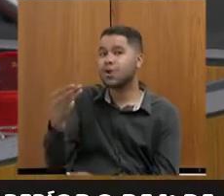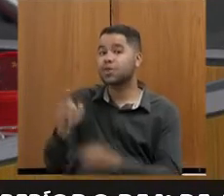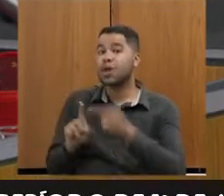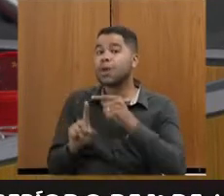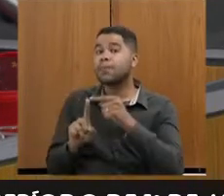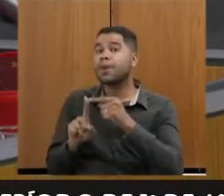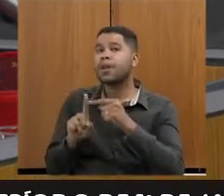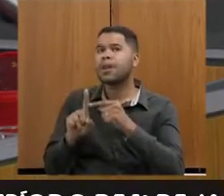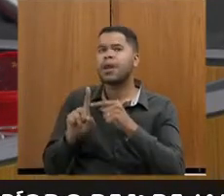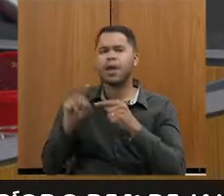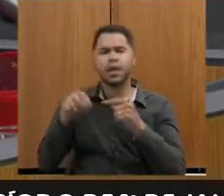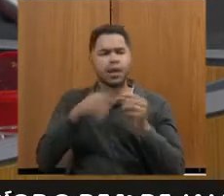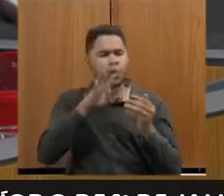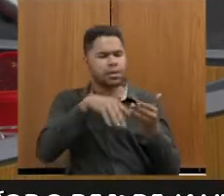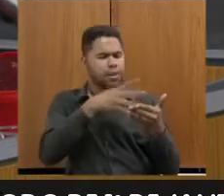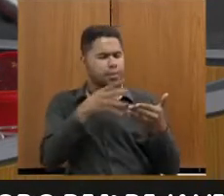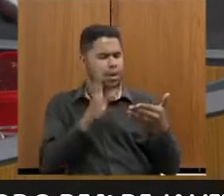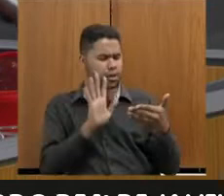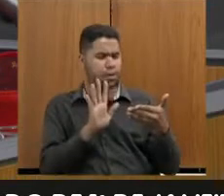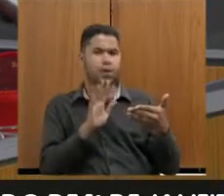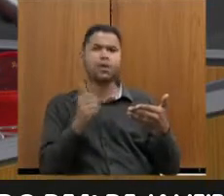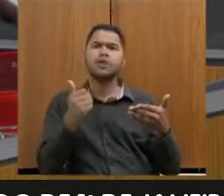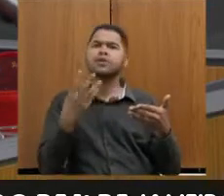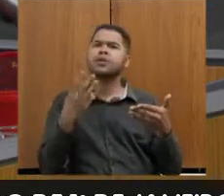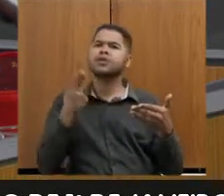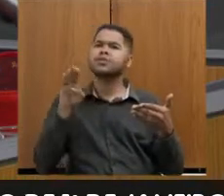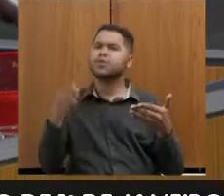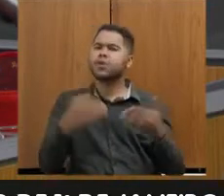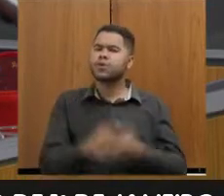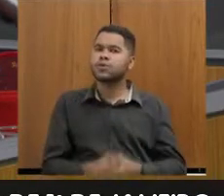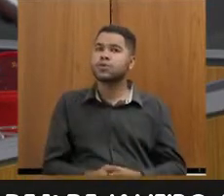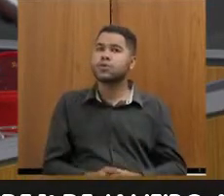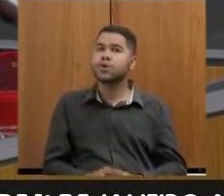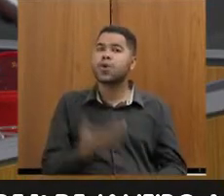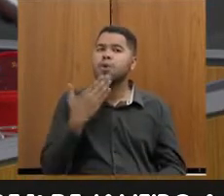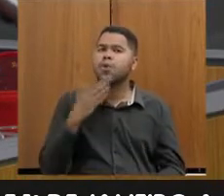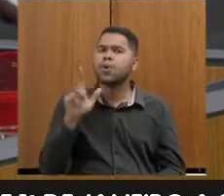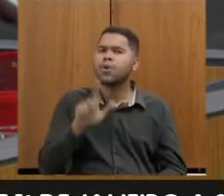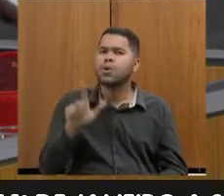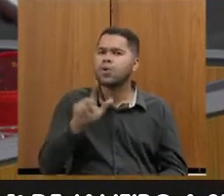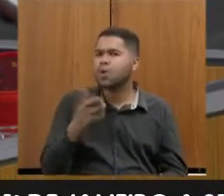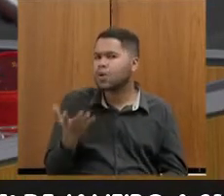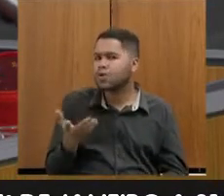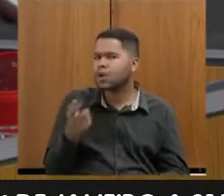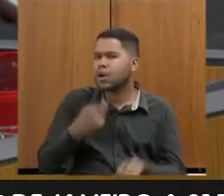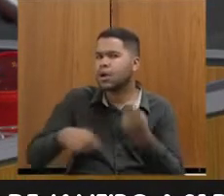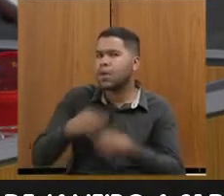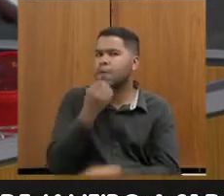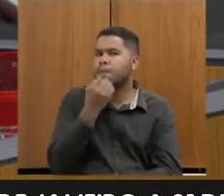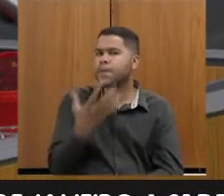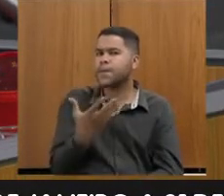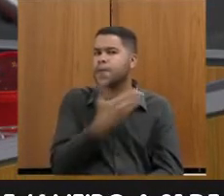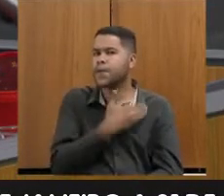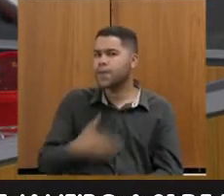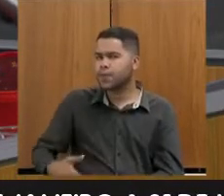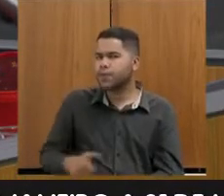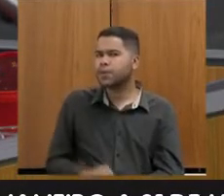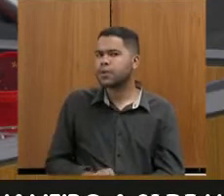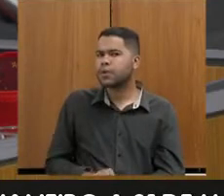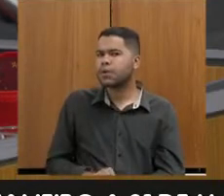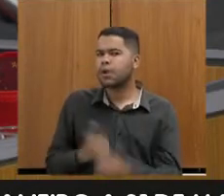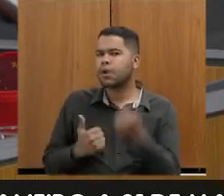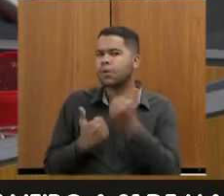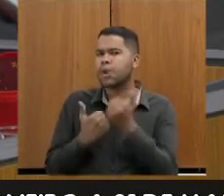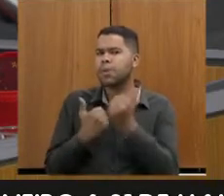primário, cadê a tabelinha do governo? 13 bilhões. Qual é a lógica dessa boa administração pública de sustentar